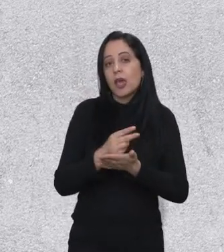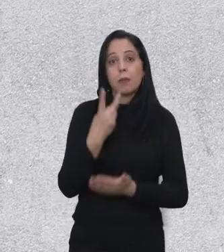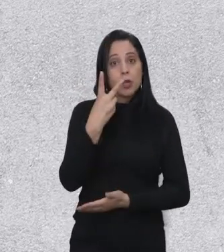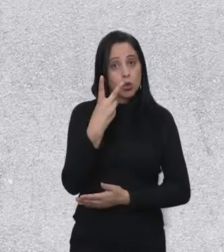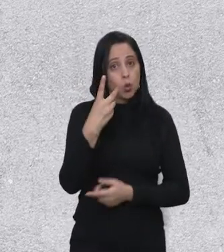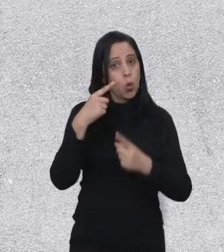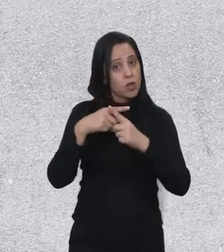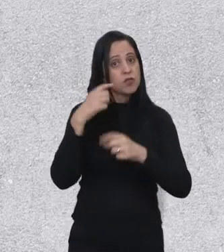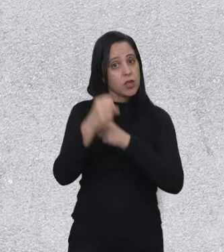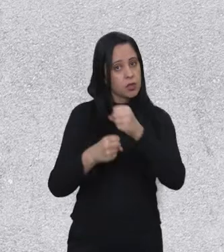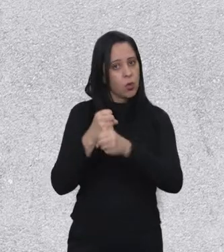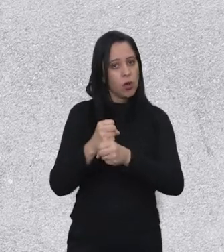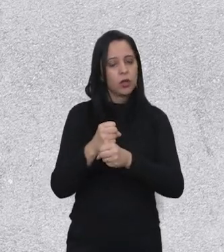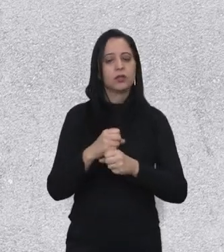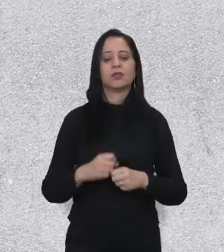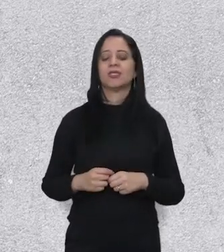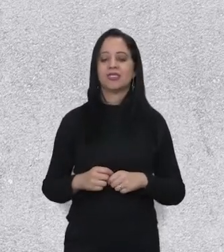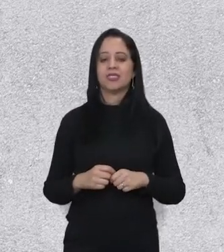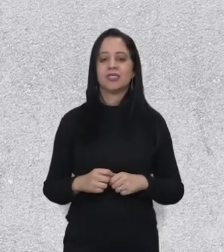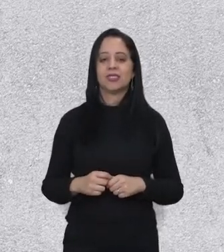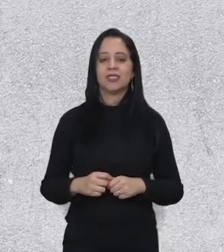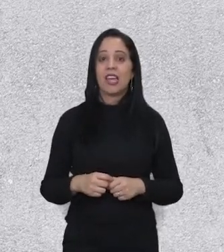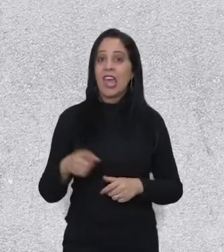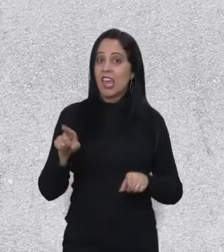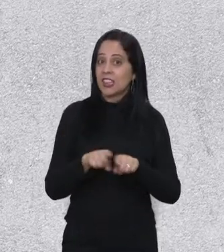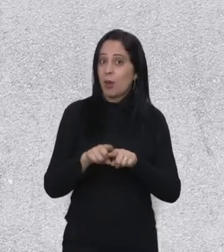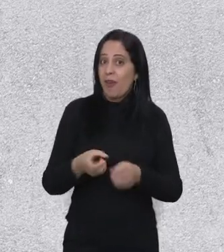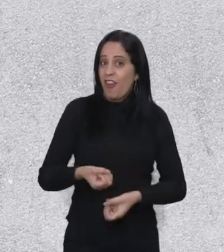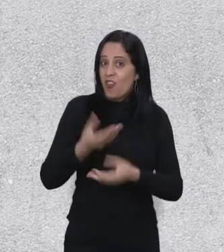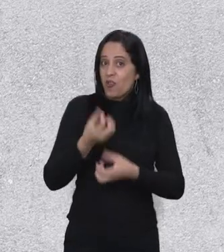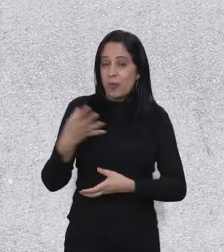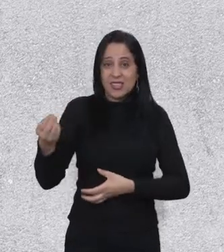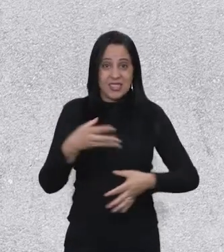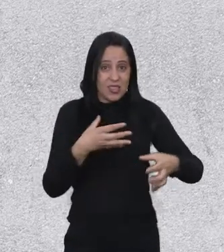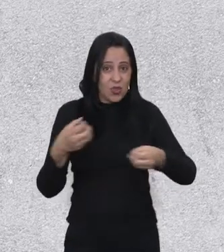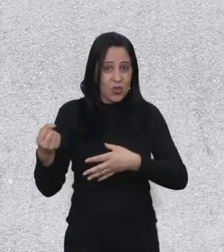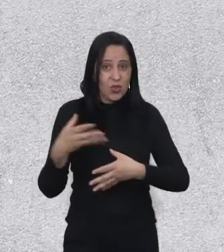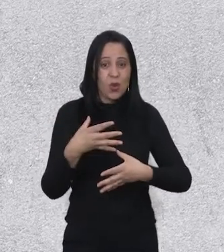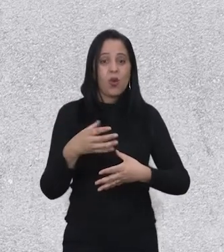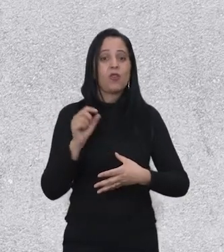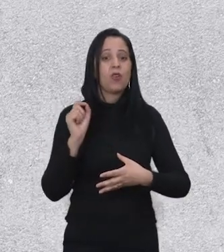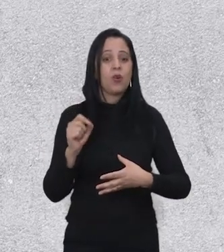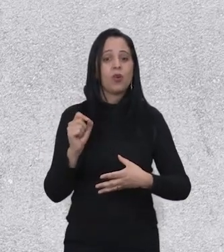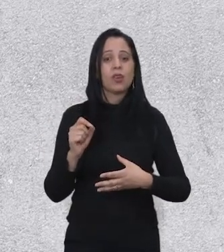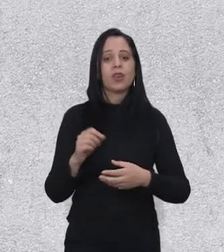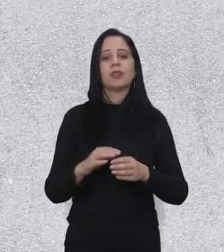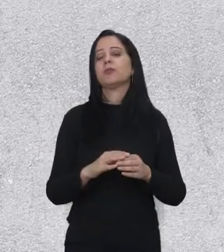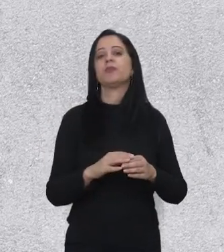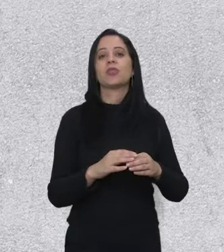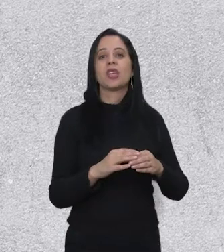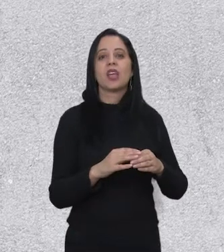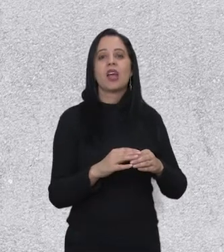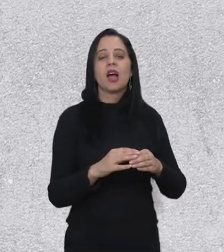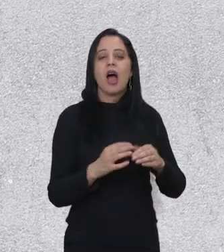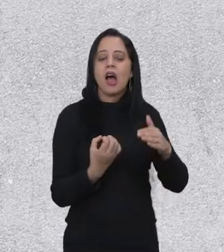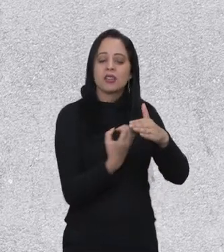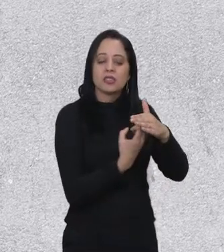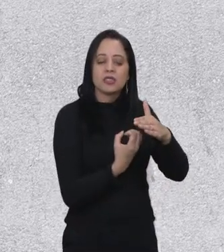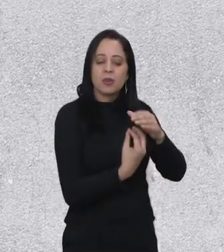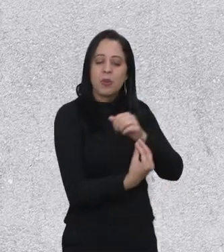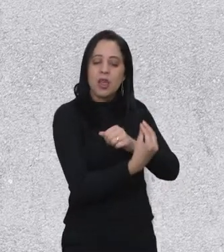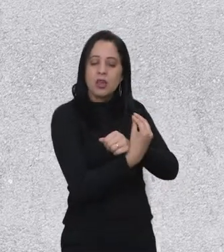então são apenas duas vezes ao ano. Fique esperto. E uma novidade bem legal que tem surgido nos últimos anos são as incubadoras